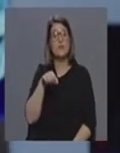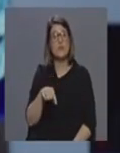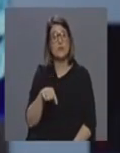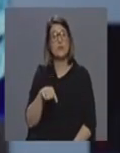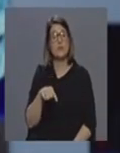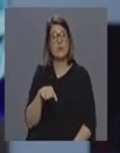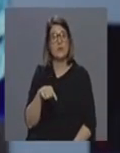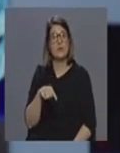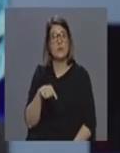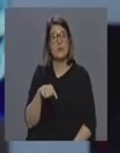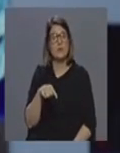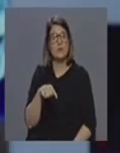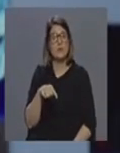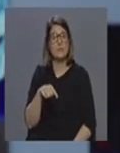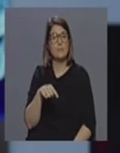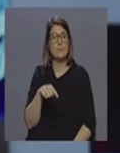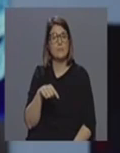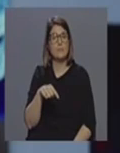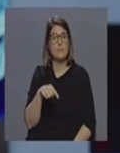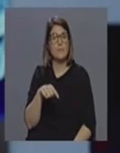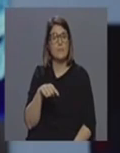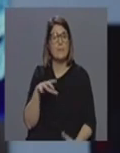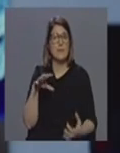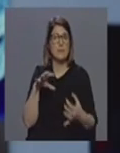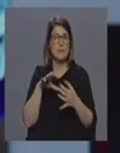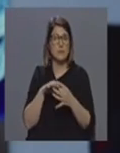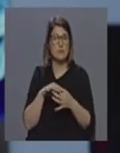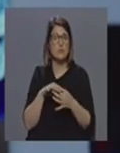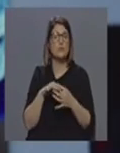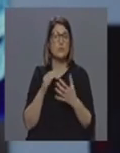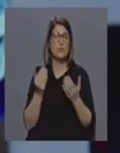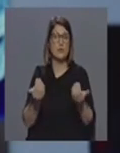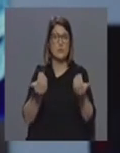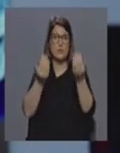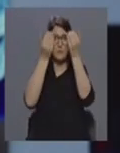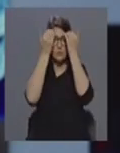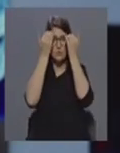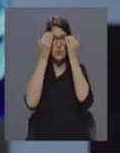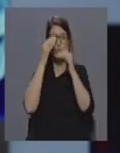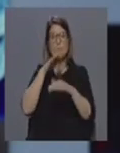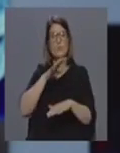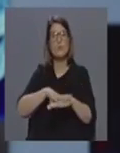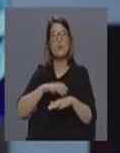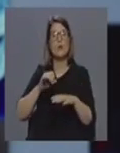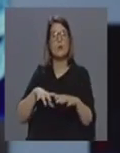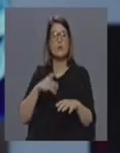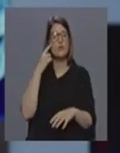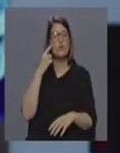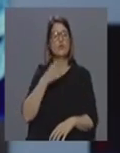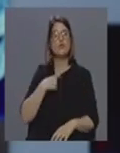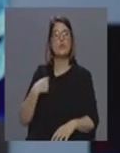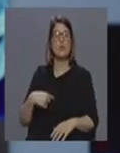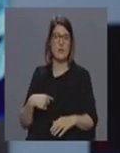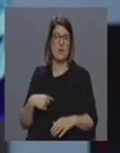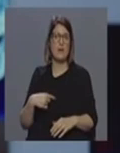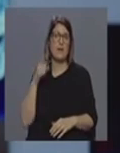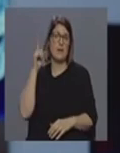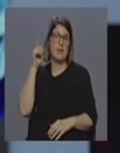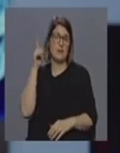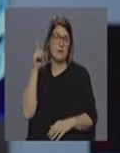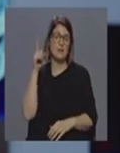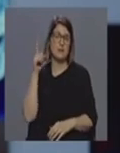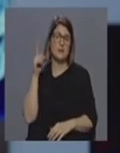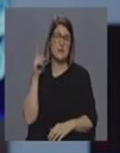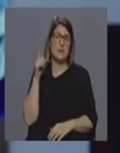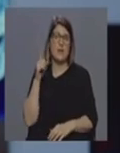na região foram baseados em dados provenientes da China que é quem tem ao fim ao cabo aqui mais